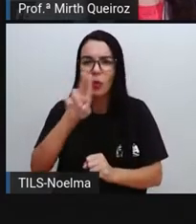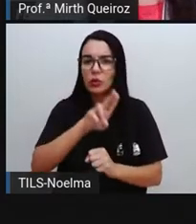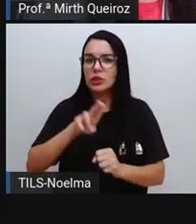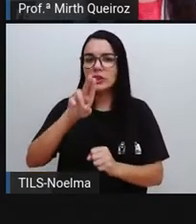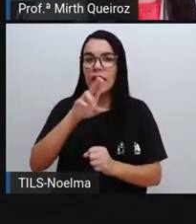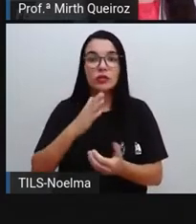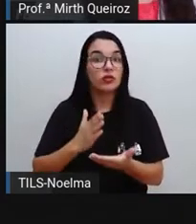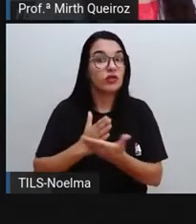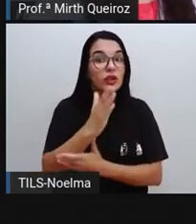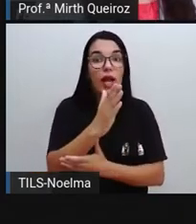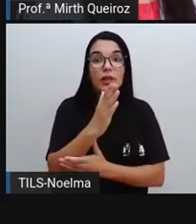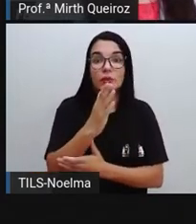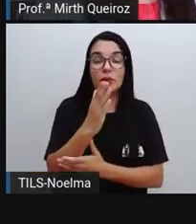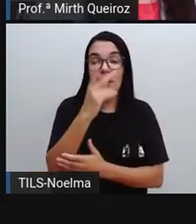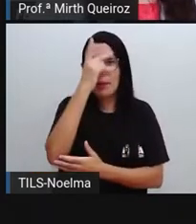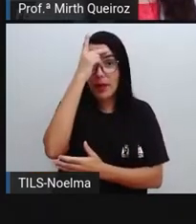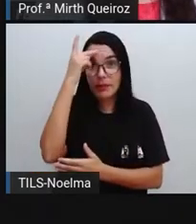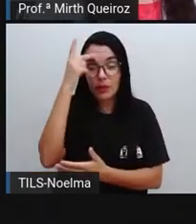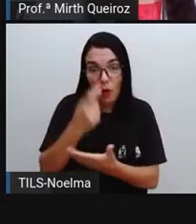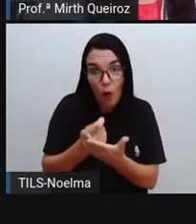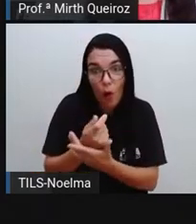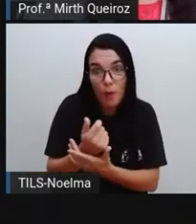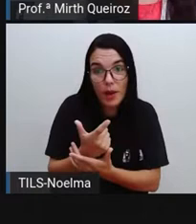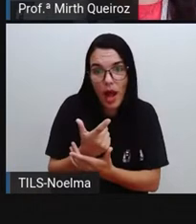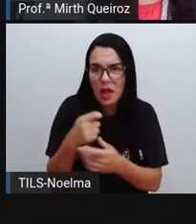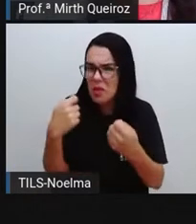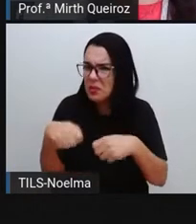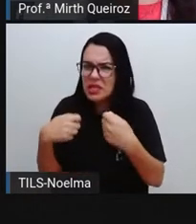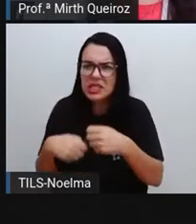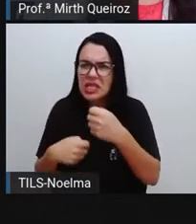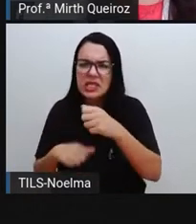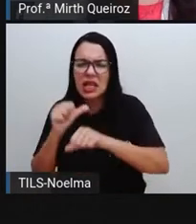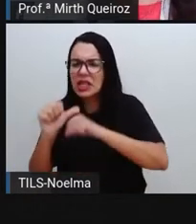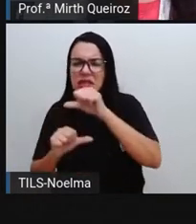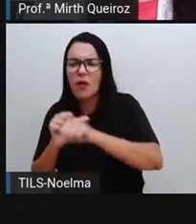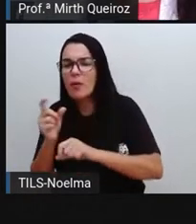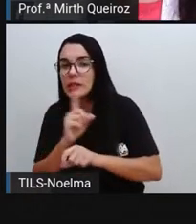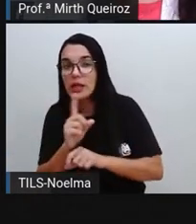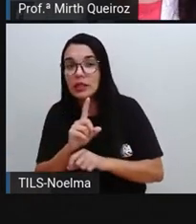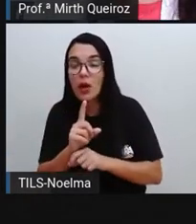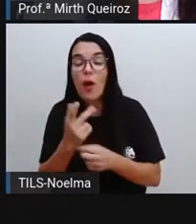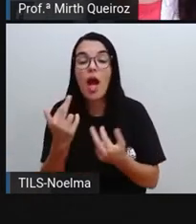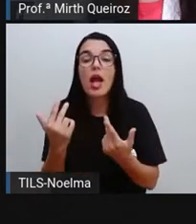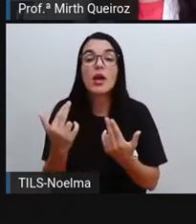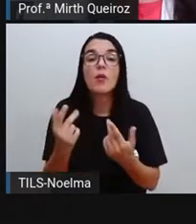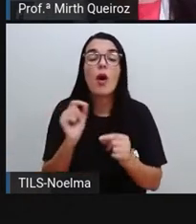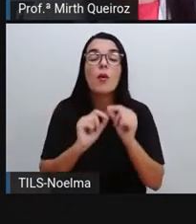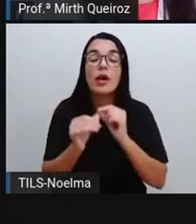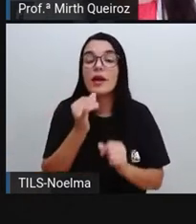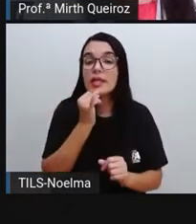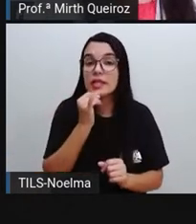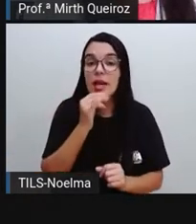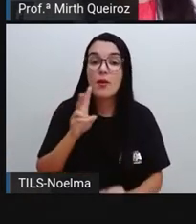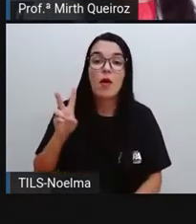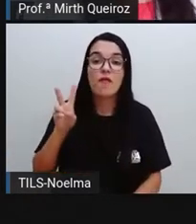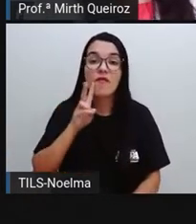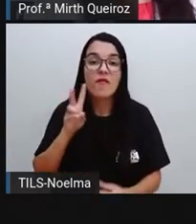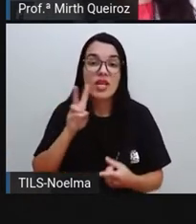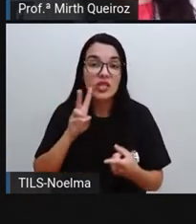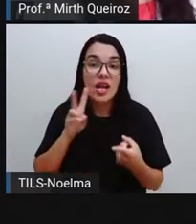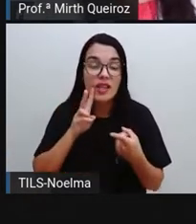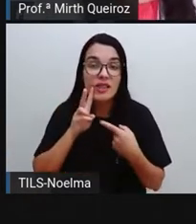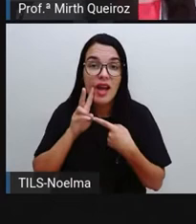consumidor, sem que, para isso, ela precise passar por uma transformação industrial, como é o caso de